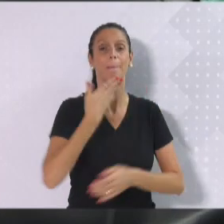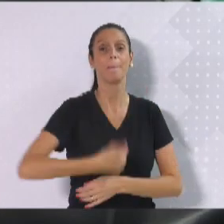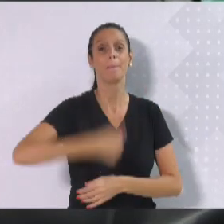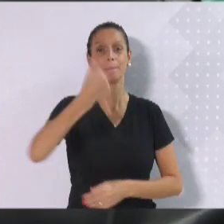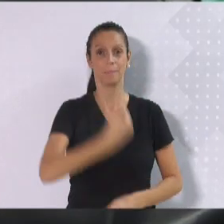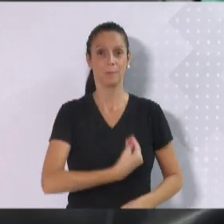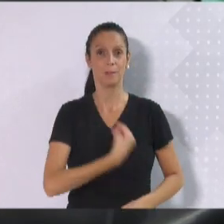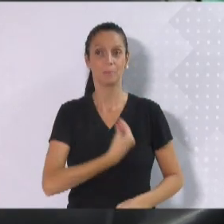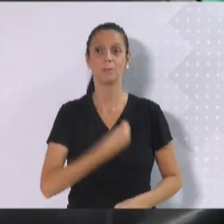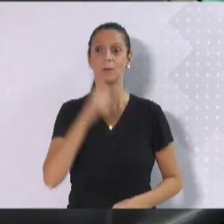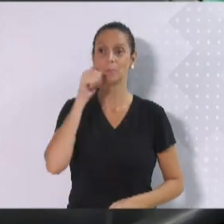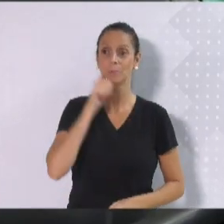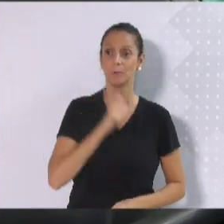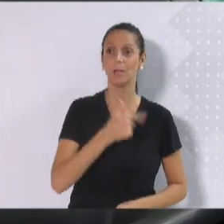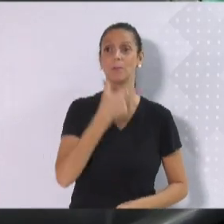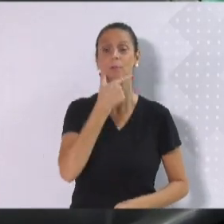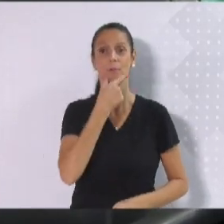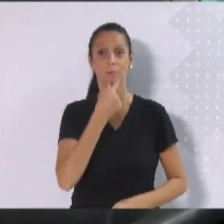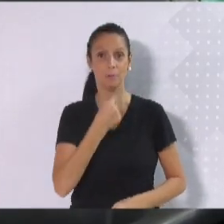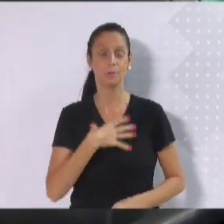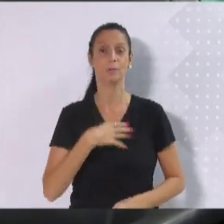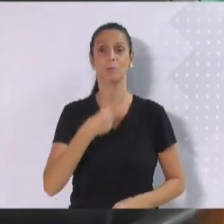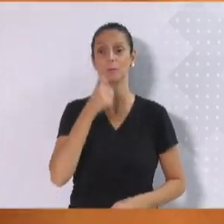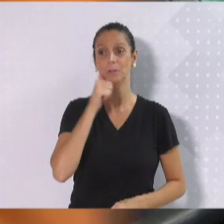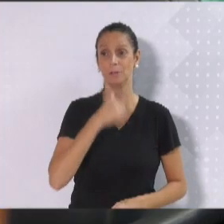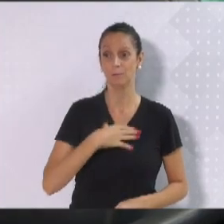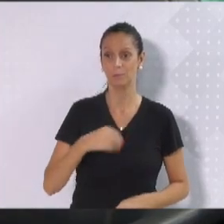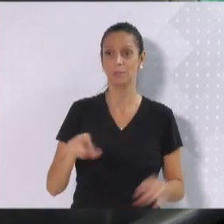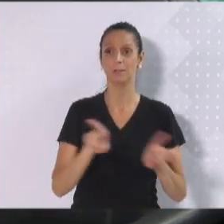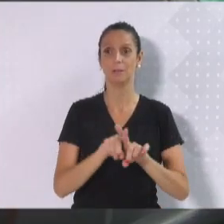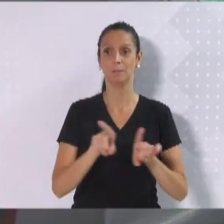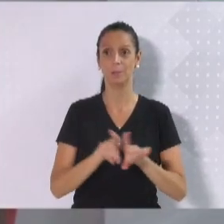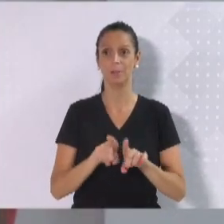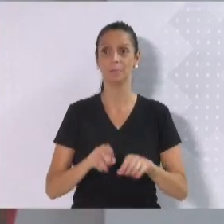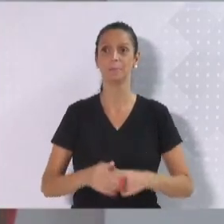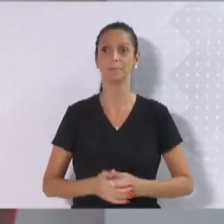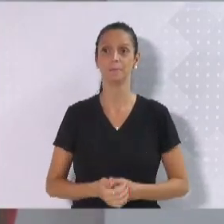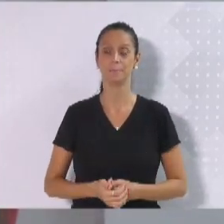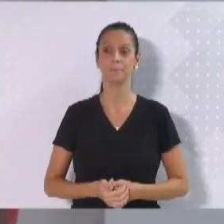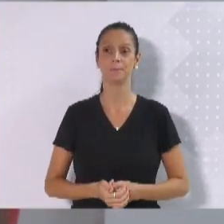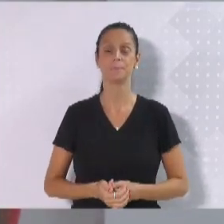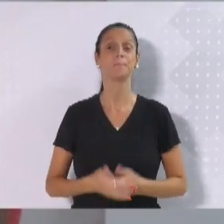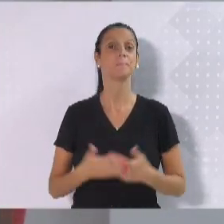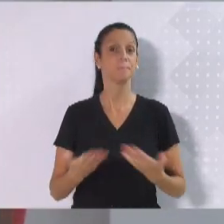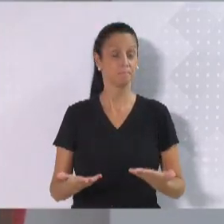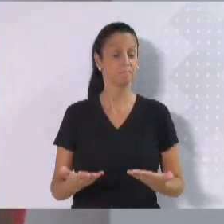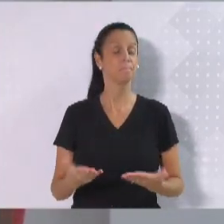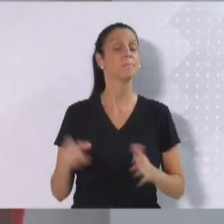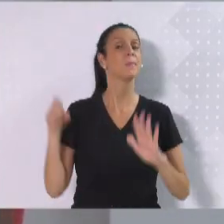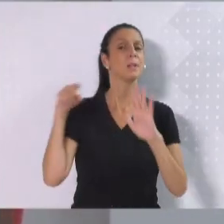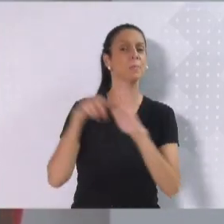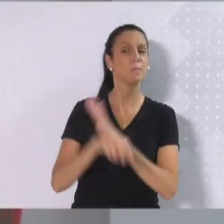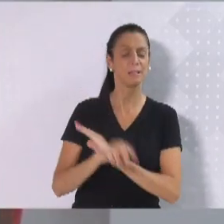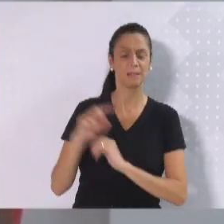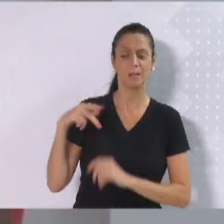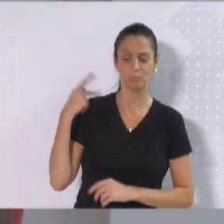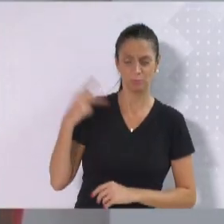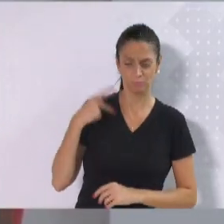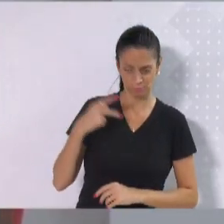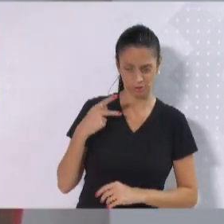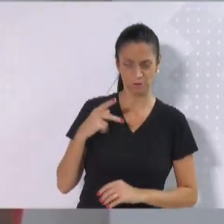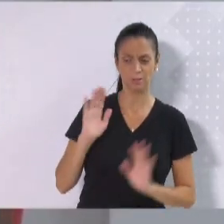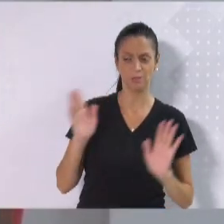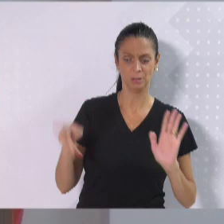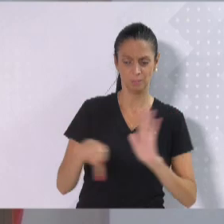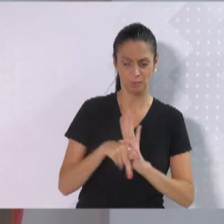filhas? A frente parlamentar em defesa das políticas públicas para as mulheres estão funcionando? Se sim, quais os resultados?